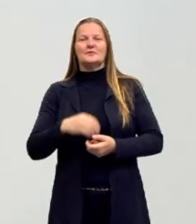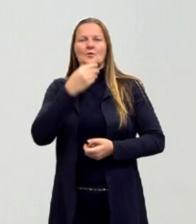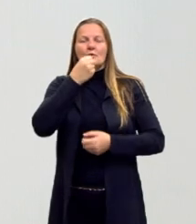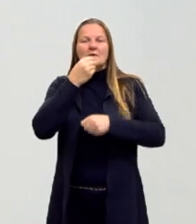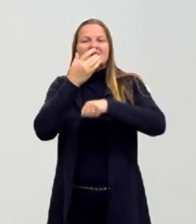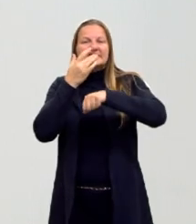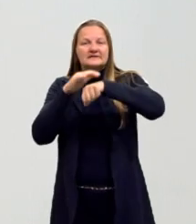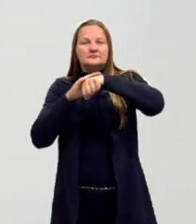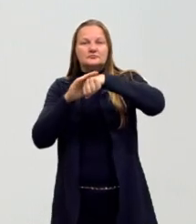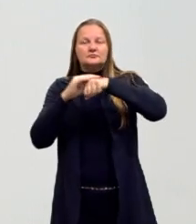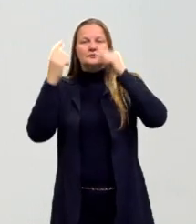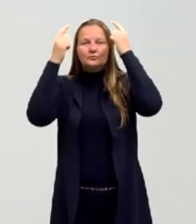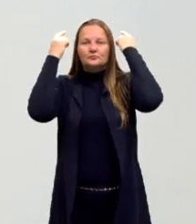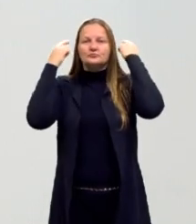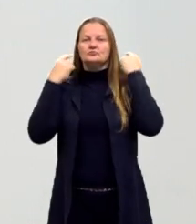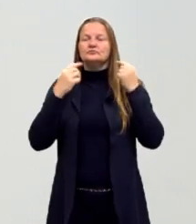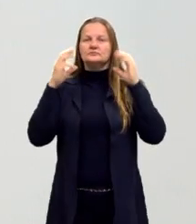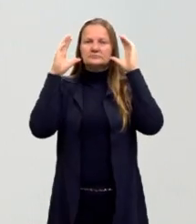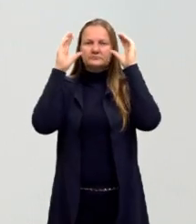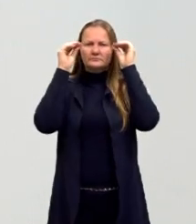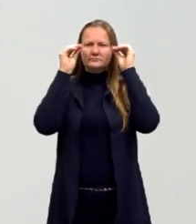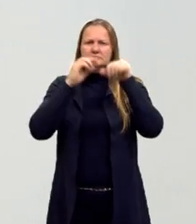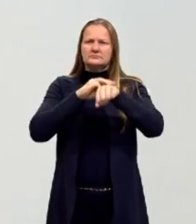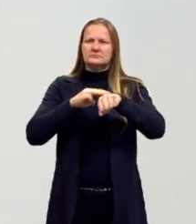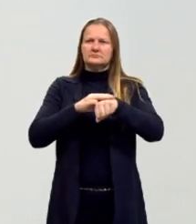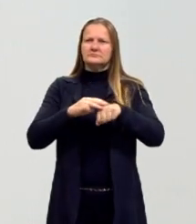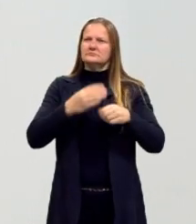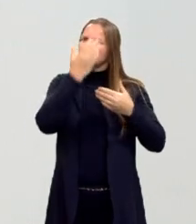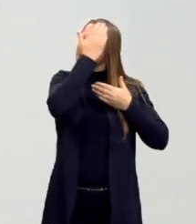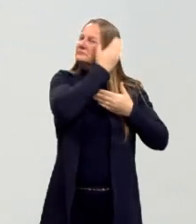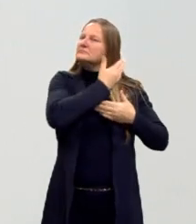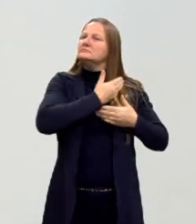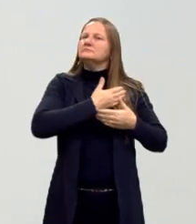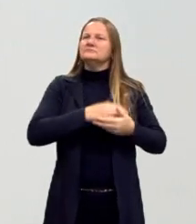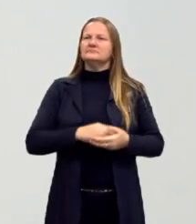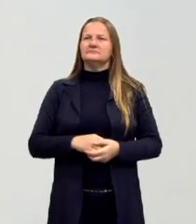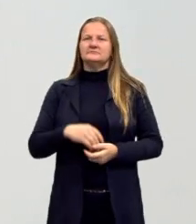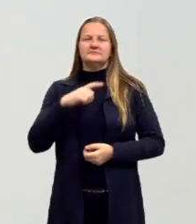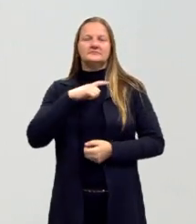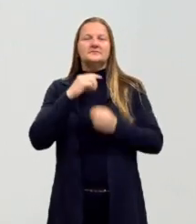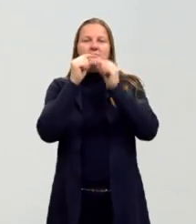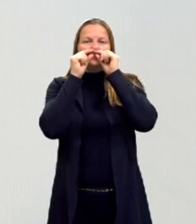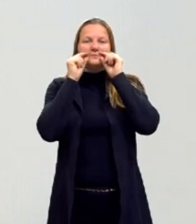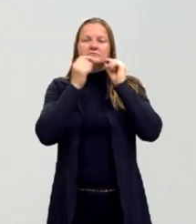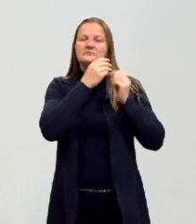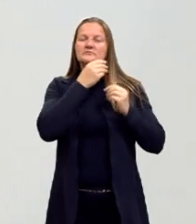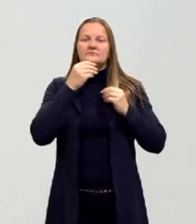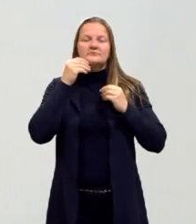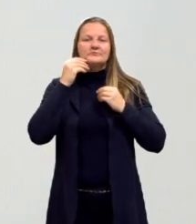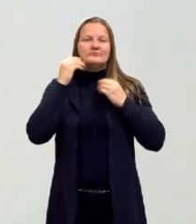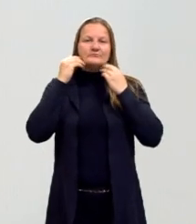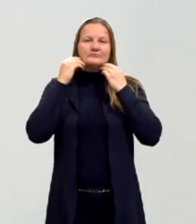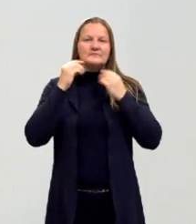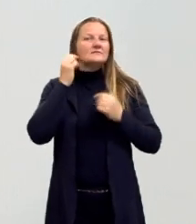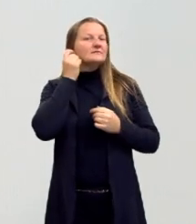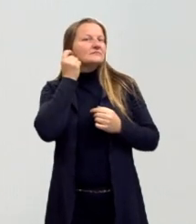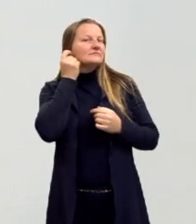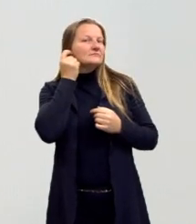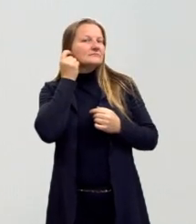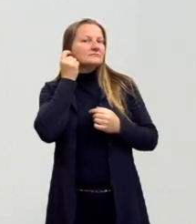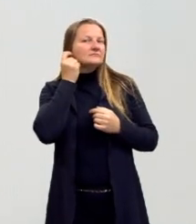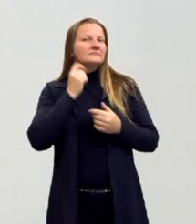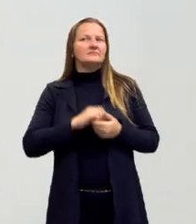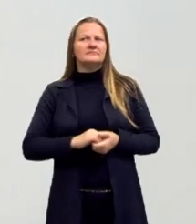branco, tenho cabelo castanho escuro, uso ele curto, tenho uma barba castanha comprida, tenho um brinco na minha